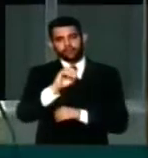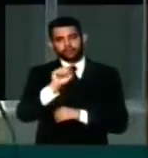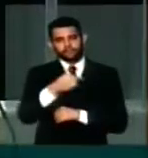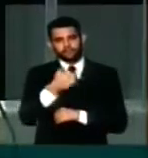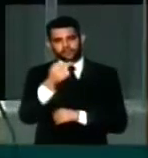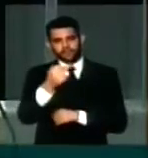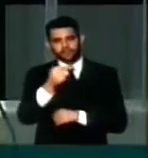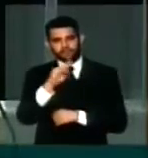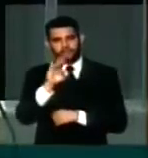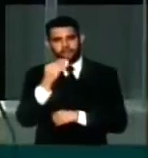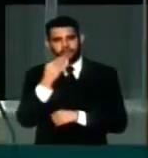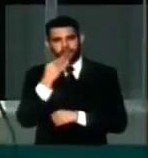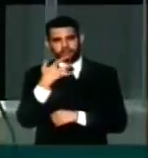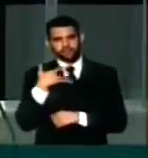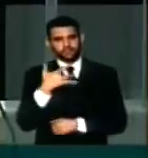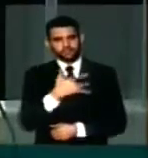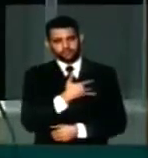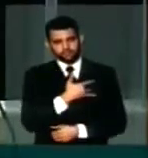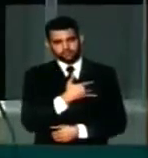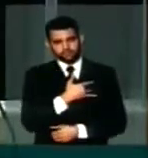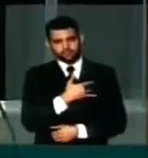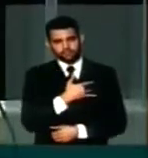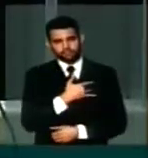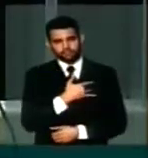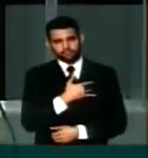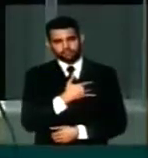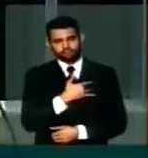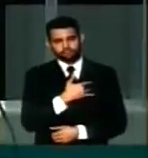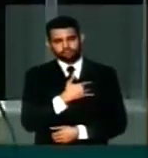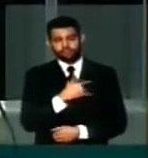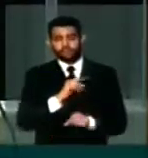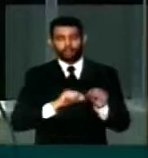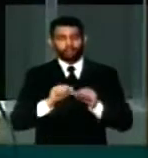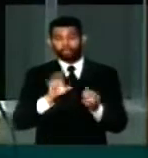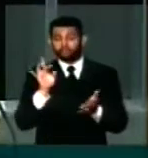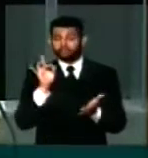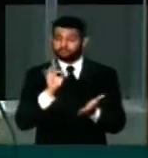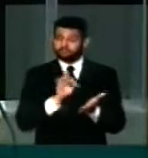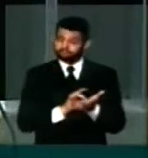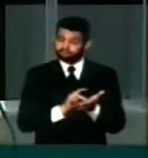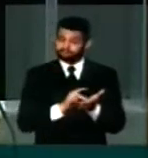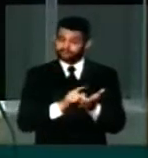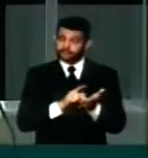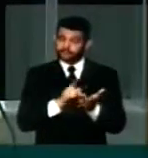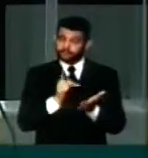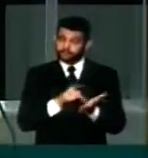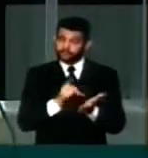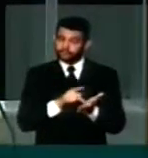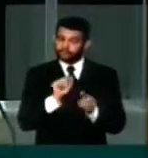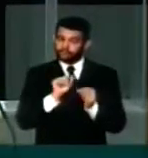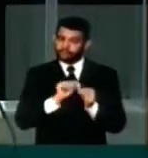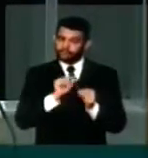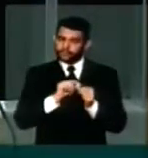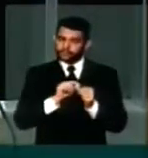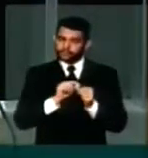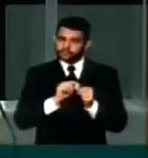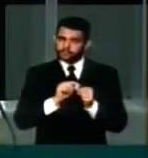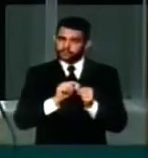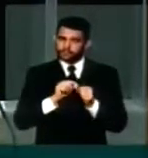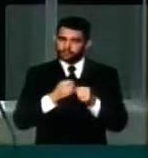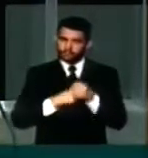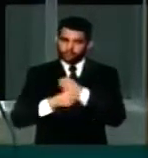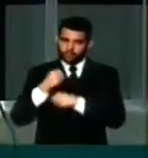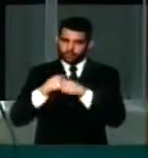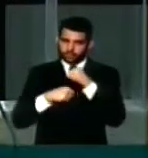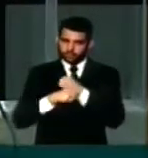,7 bilhões para a saúde e, na verdade, o que foi praticado no